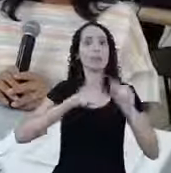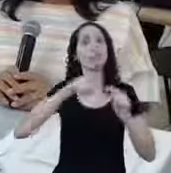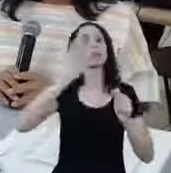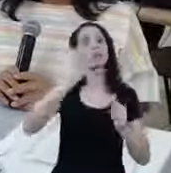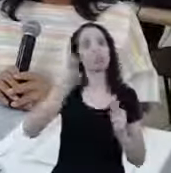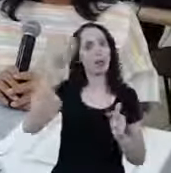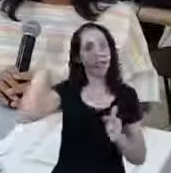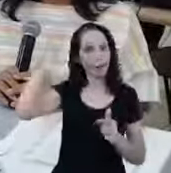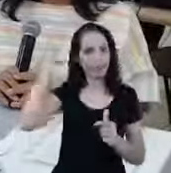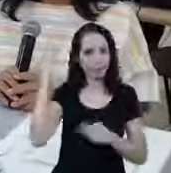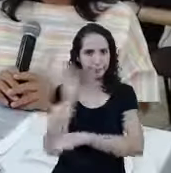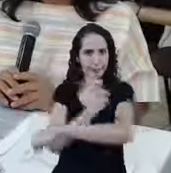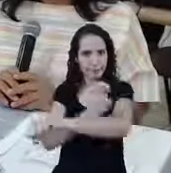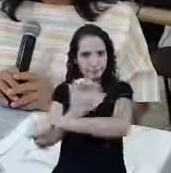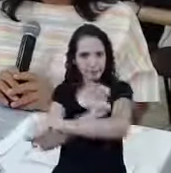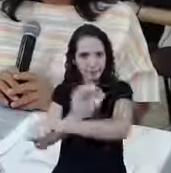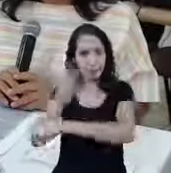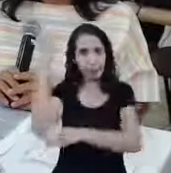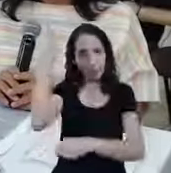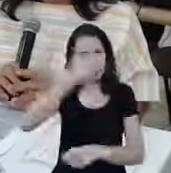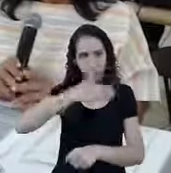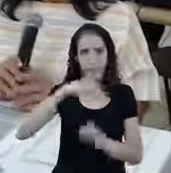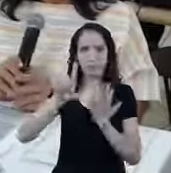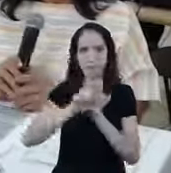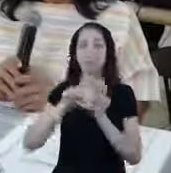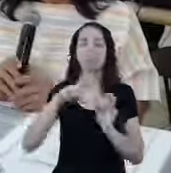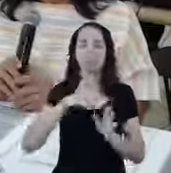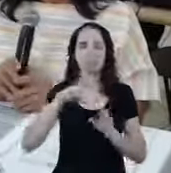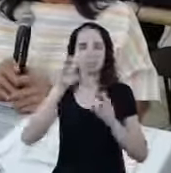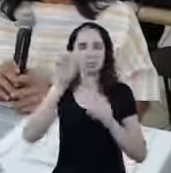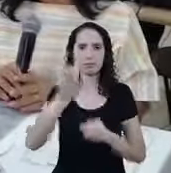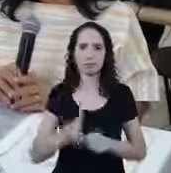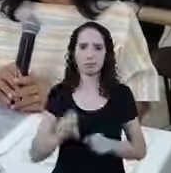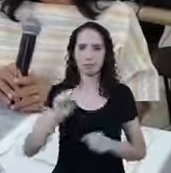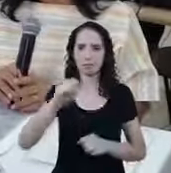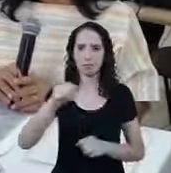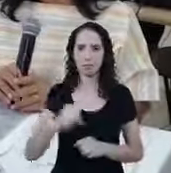alguns outros requisitos Que a lei exige Ele tem direito Doutor